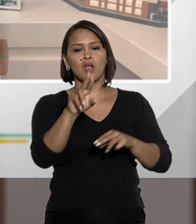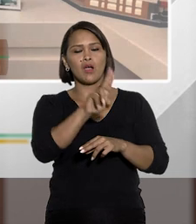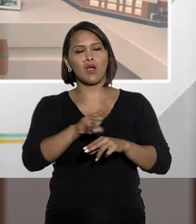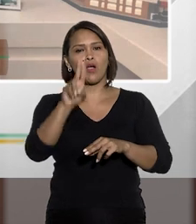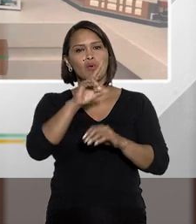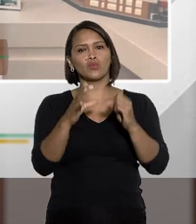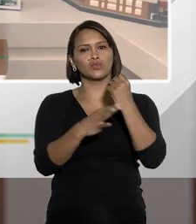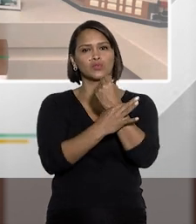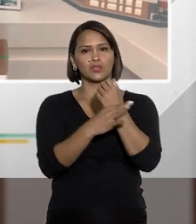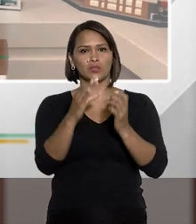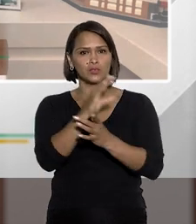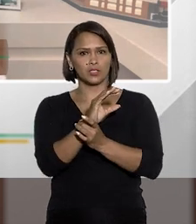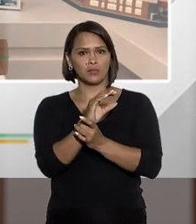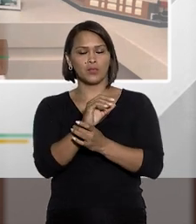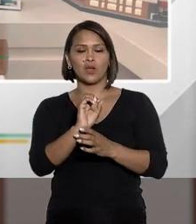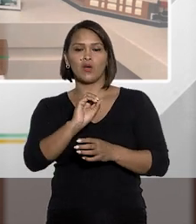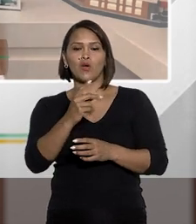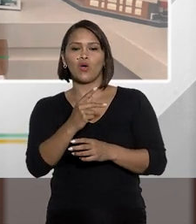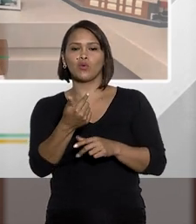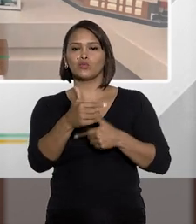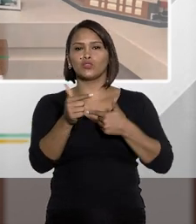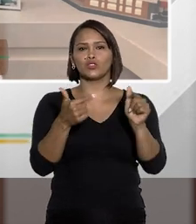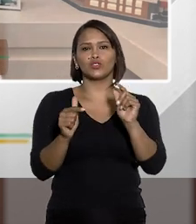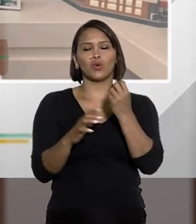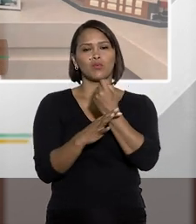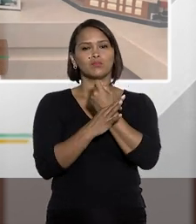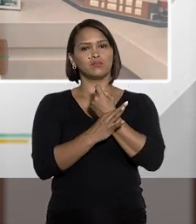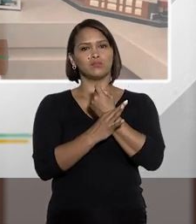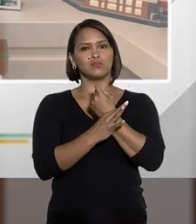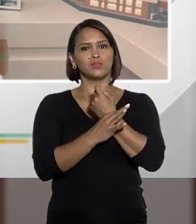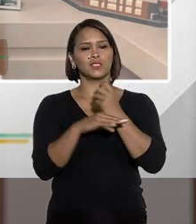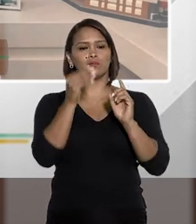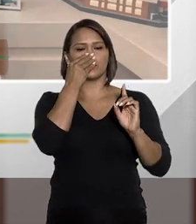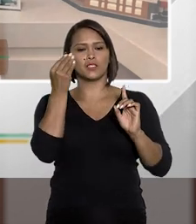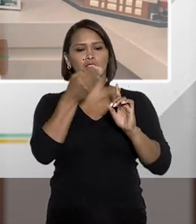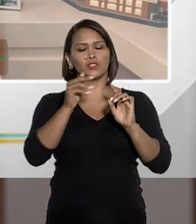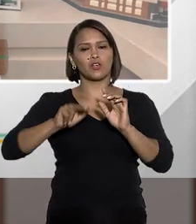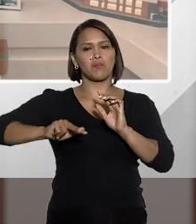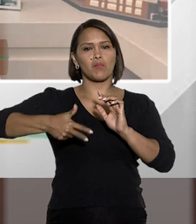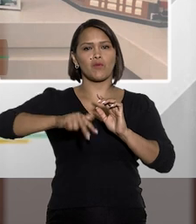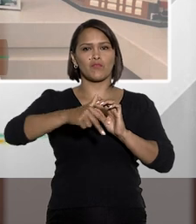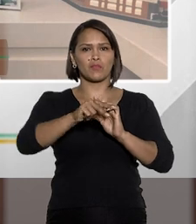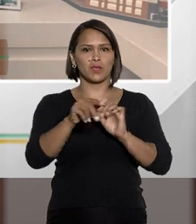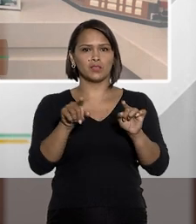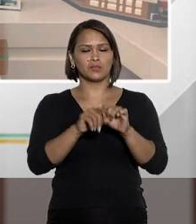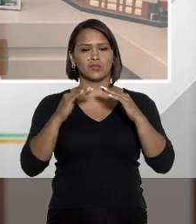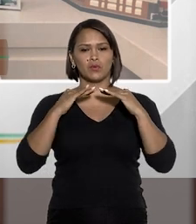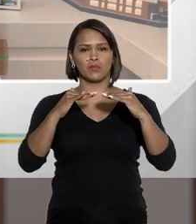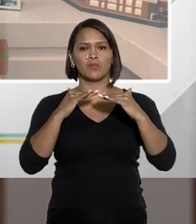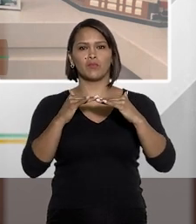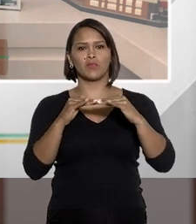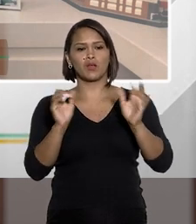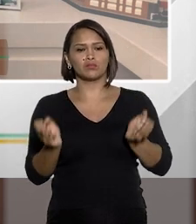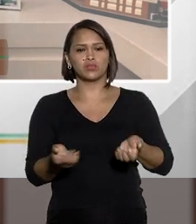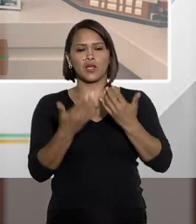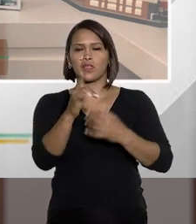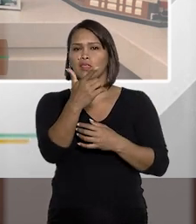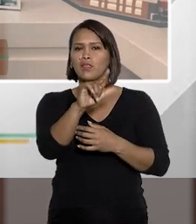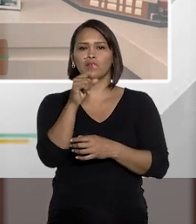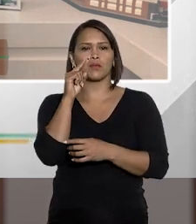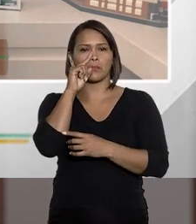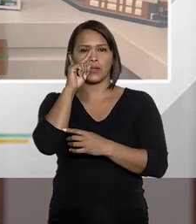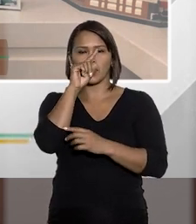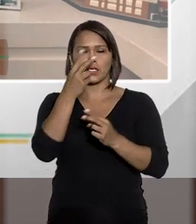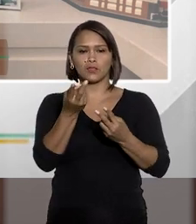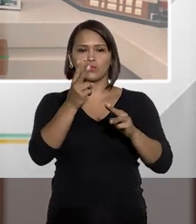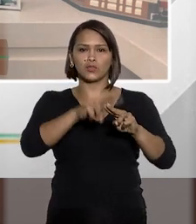ao uso de algemas ou de qualquer outro objeto que lhe restringe o movimento dos membros quando manifestamente não